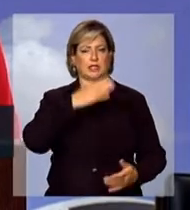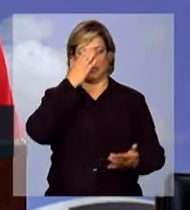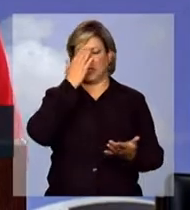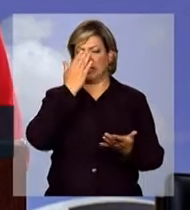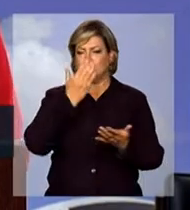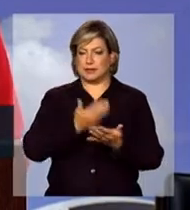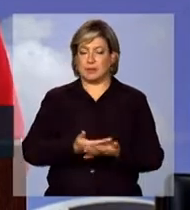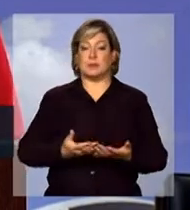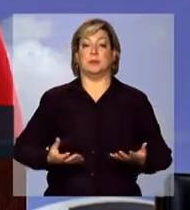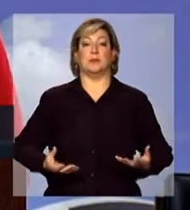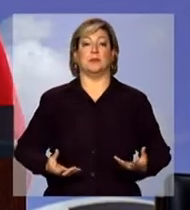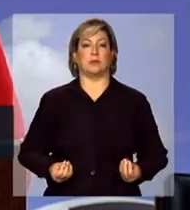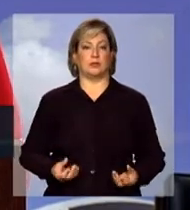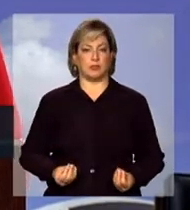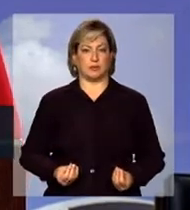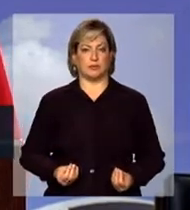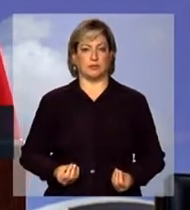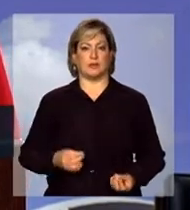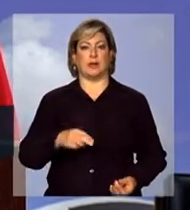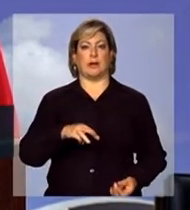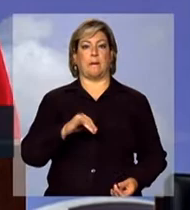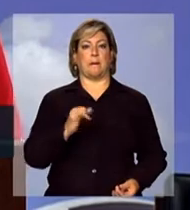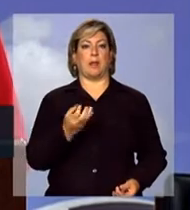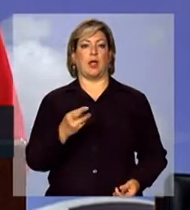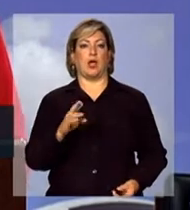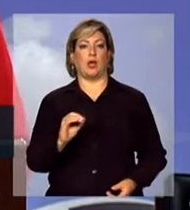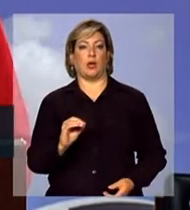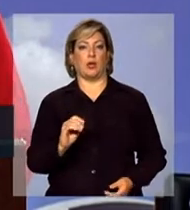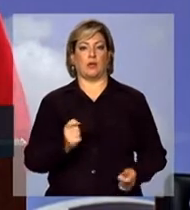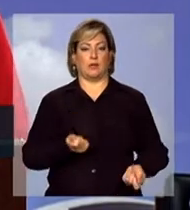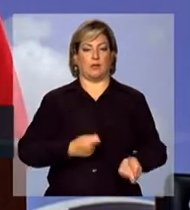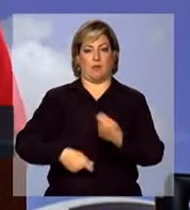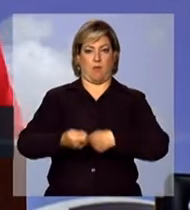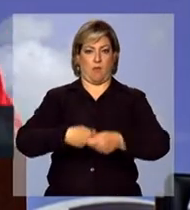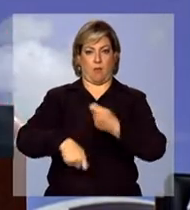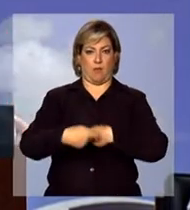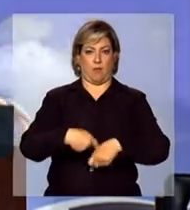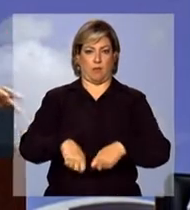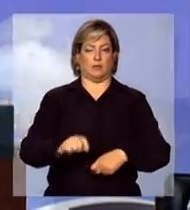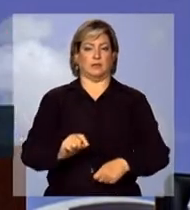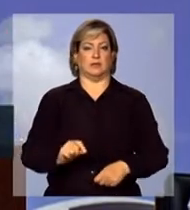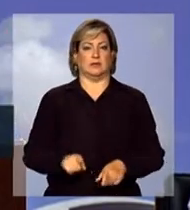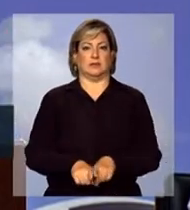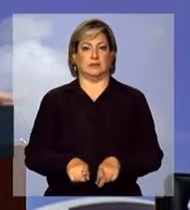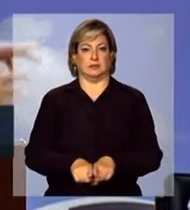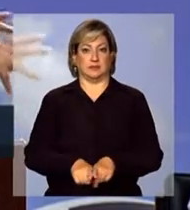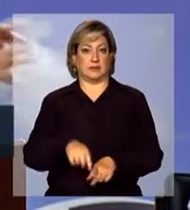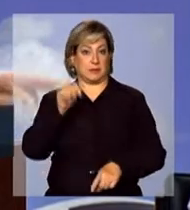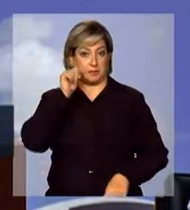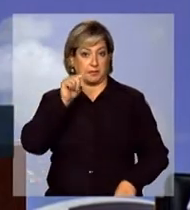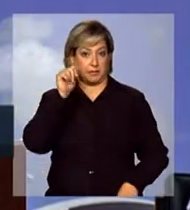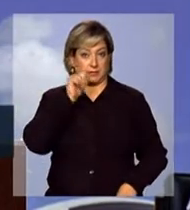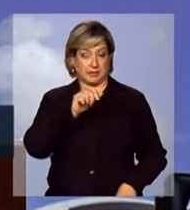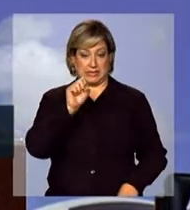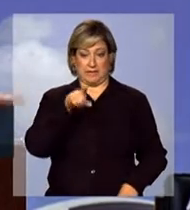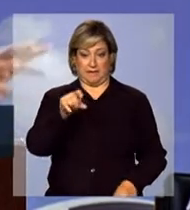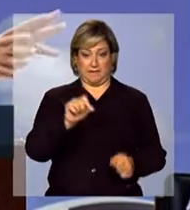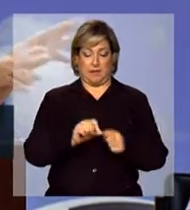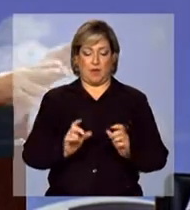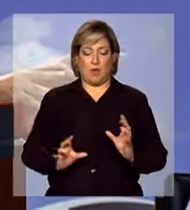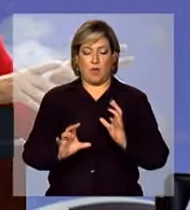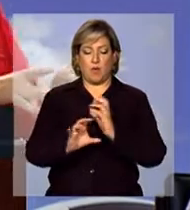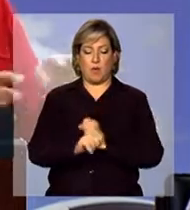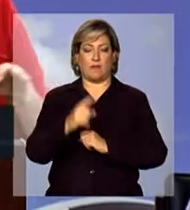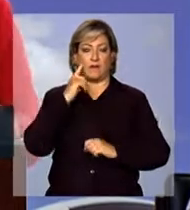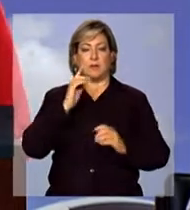muito no microempreendedorismo. As mulheres são, se você fizer uma conta